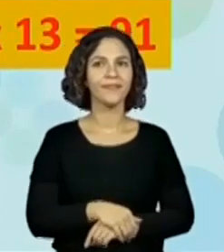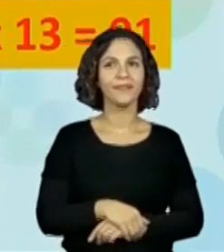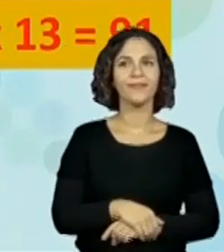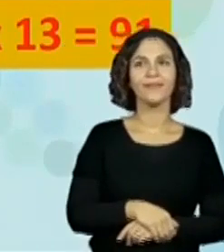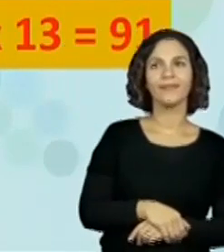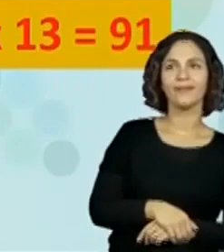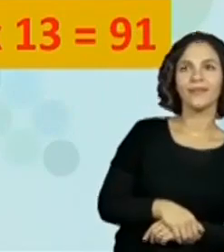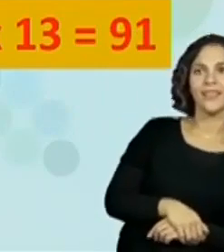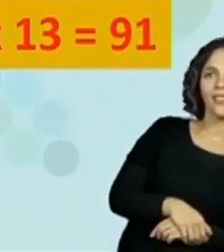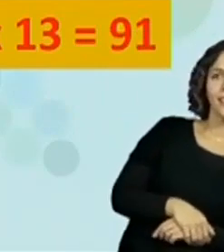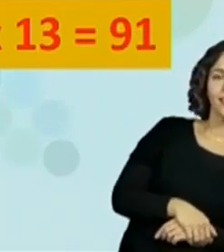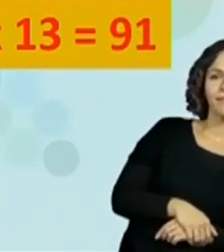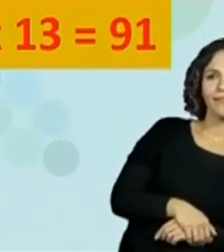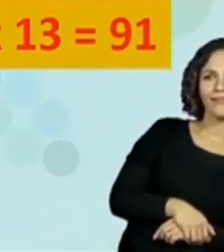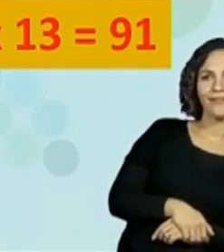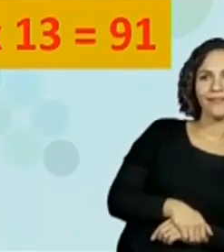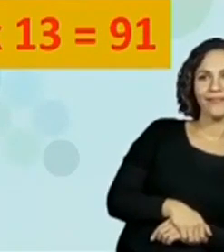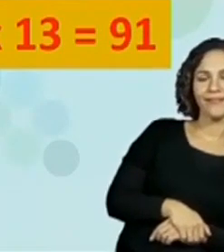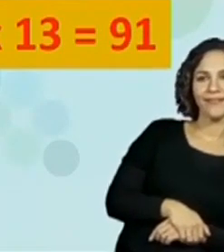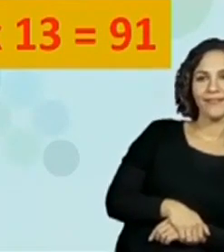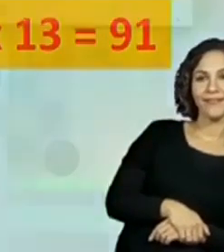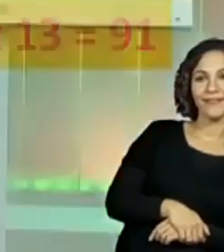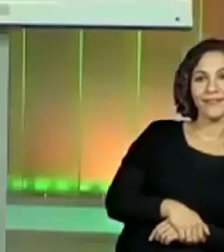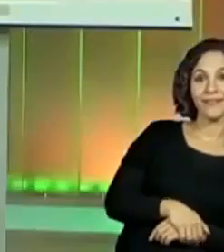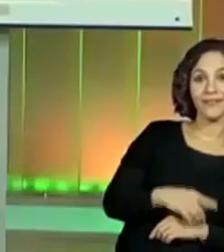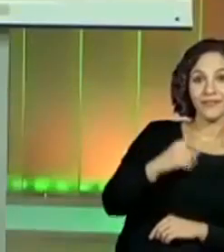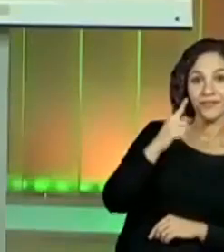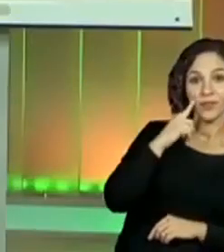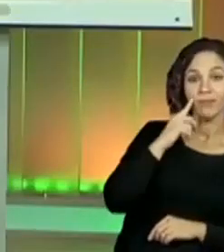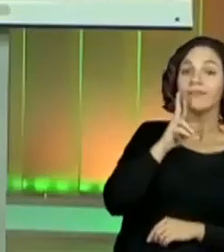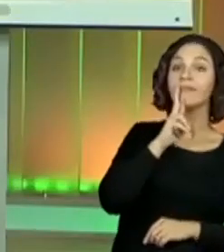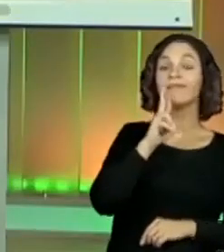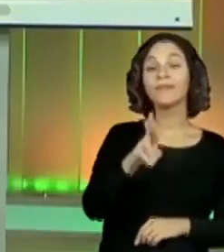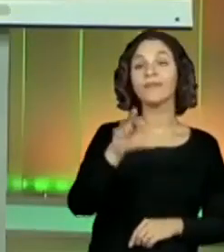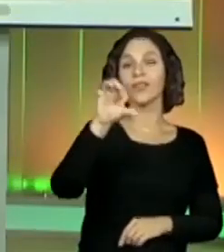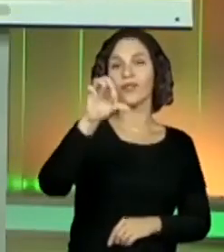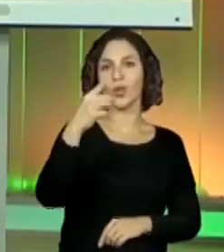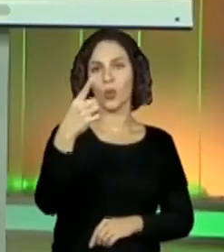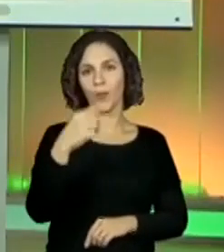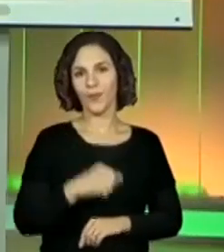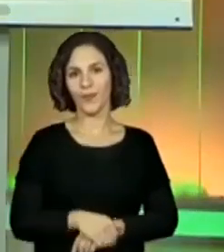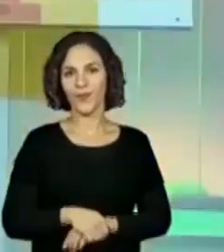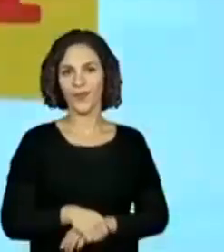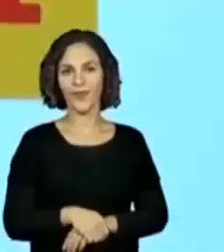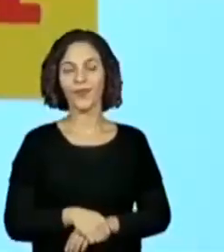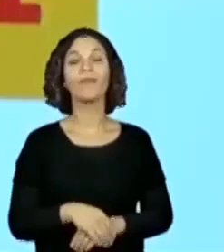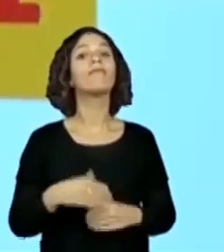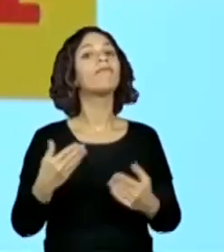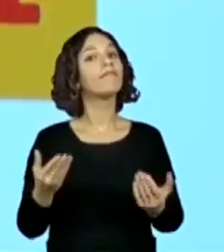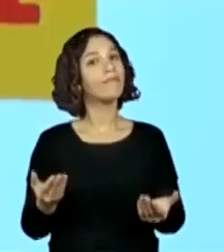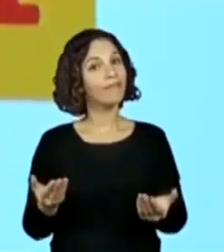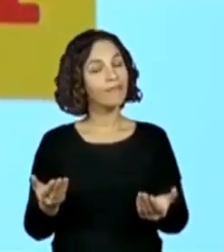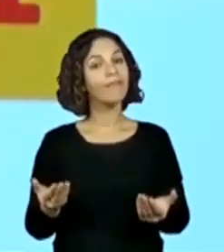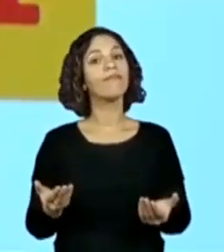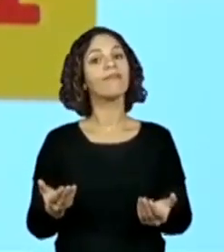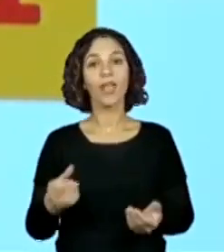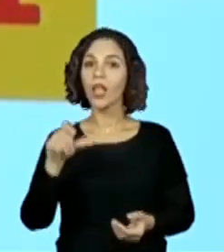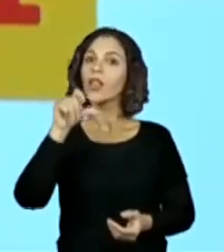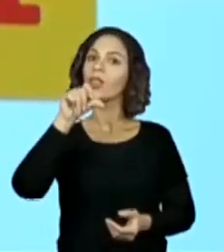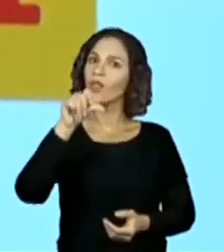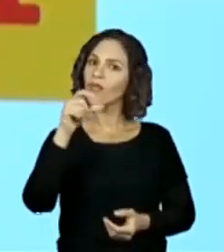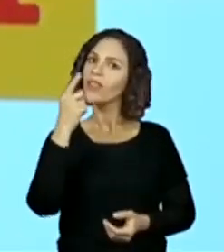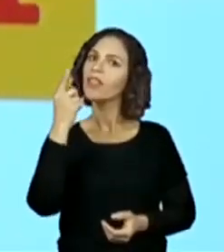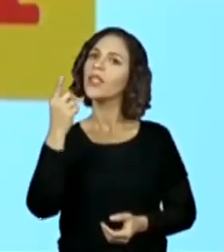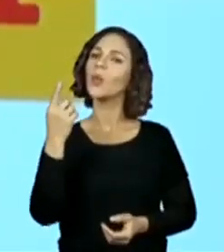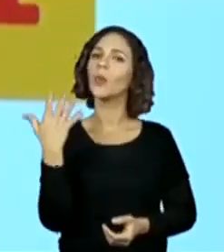lá. Sete de altura por treze de largura. Então, nós temos aí noventa e um azulejos.